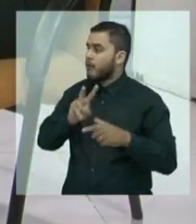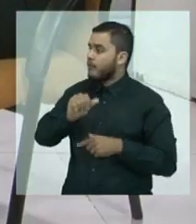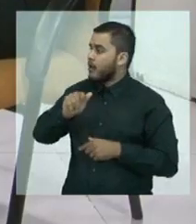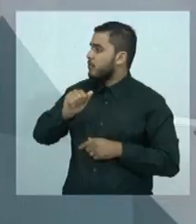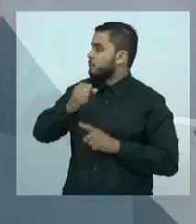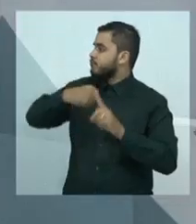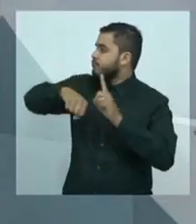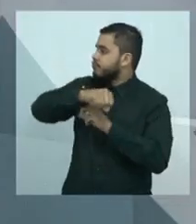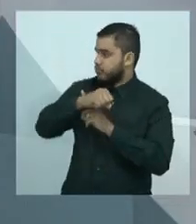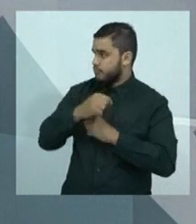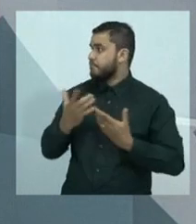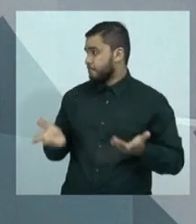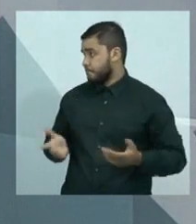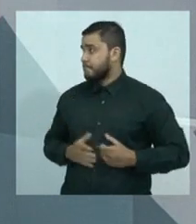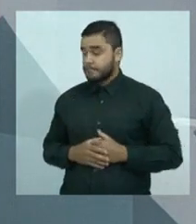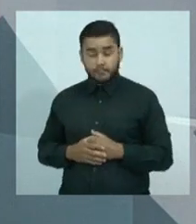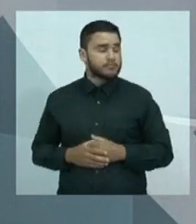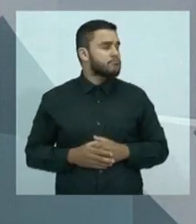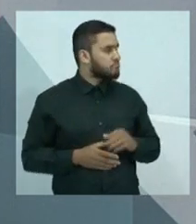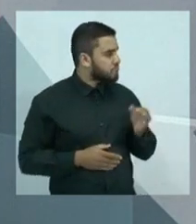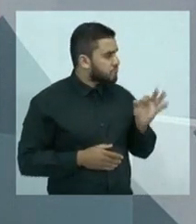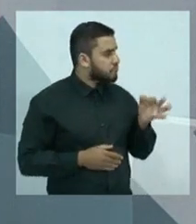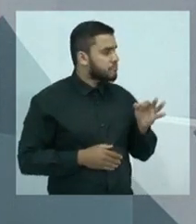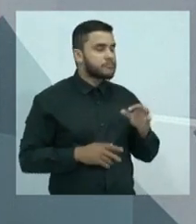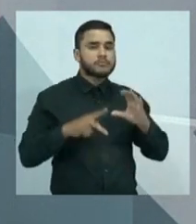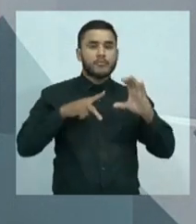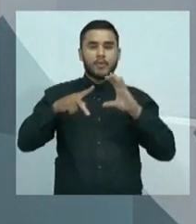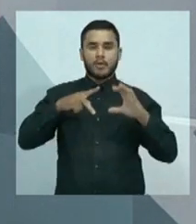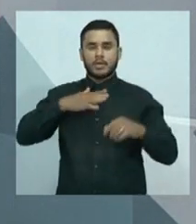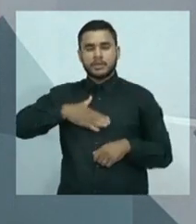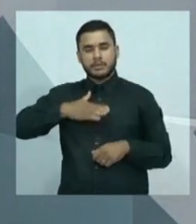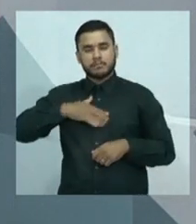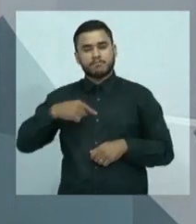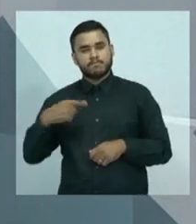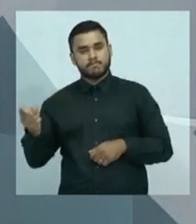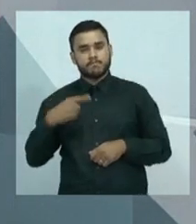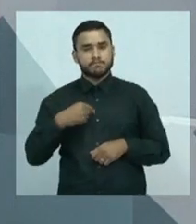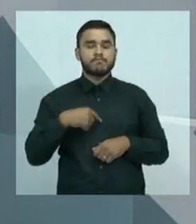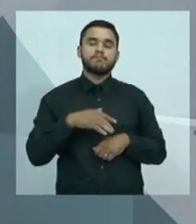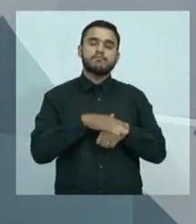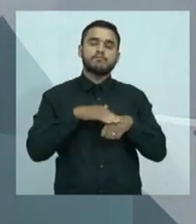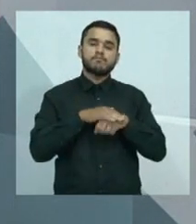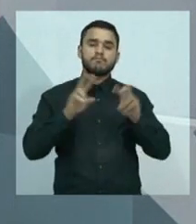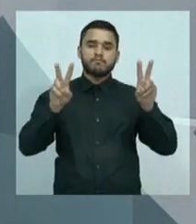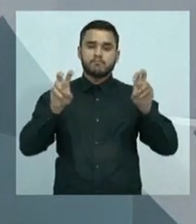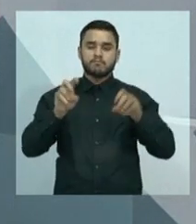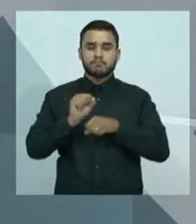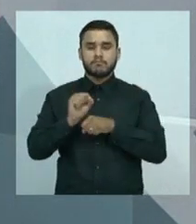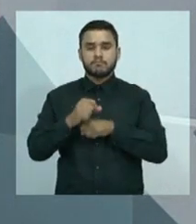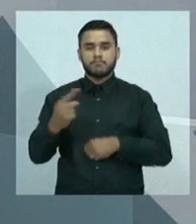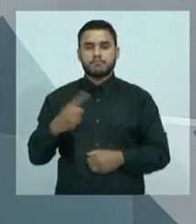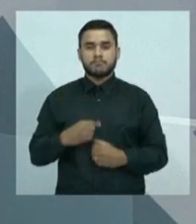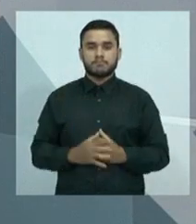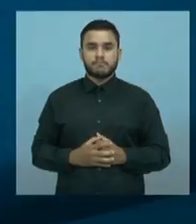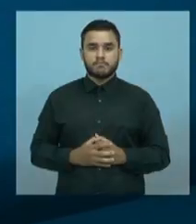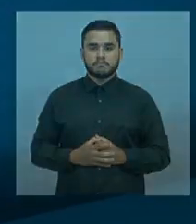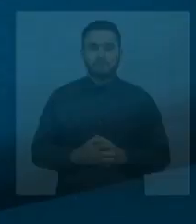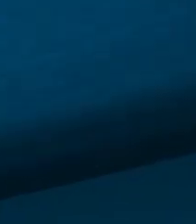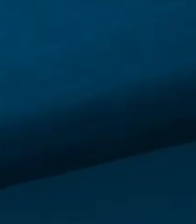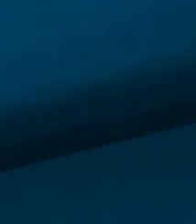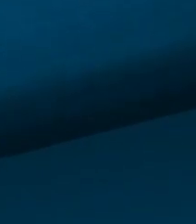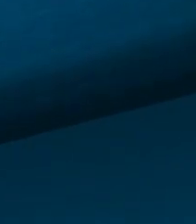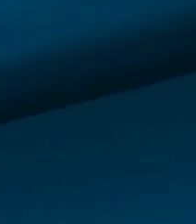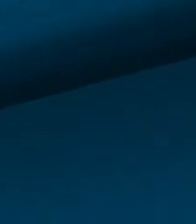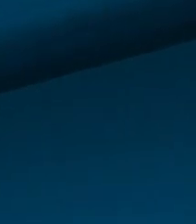Plenário da cidade. Vamos fazer um breve intervalo e na volta a gente continua conversando sobre esse tema. Aguarde um instante só. E